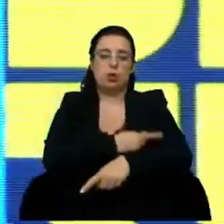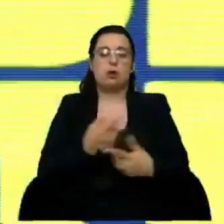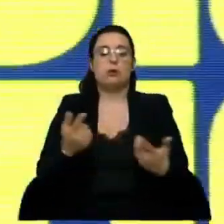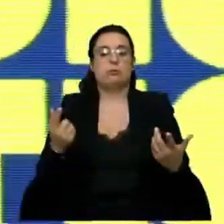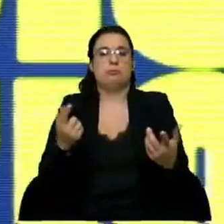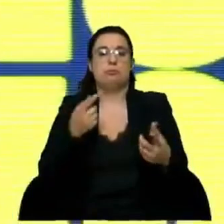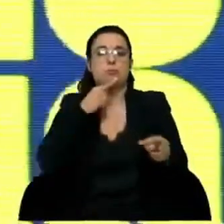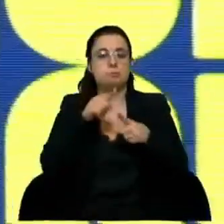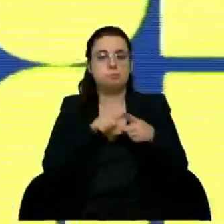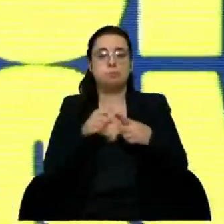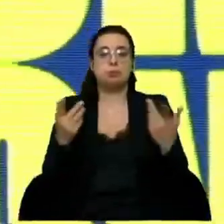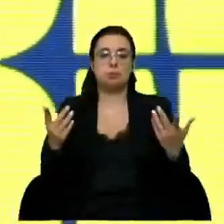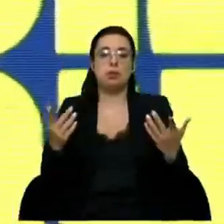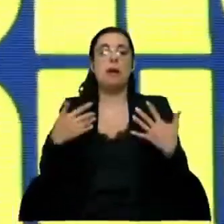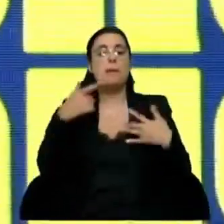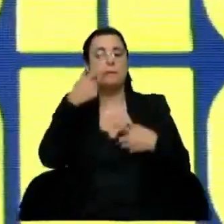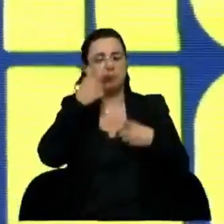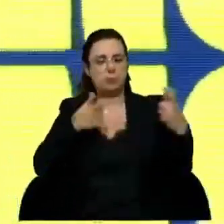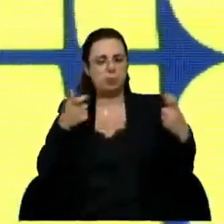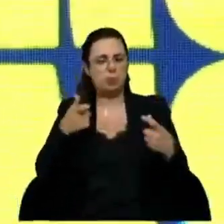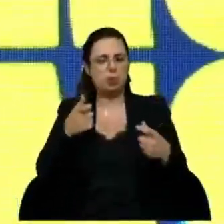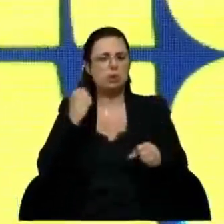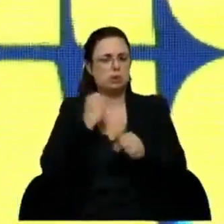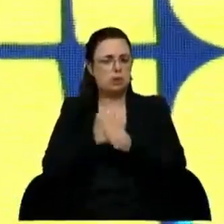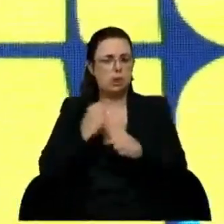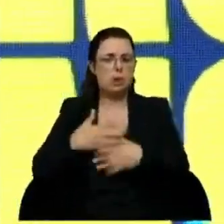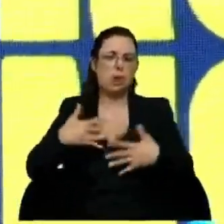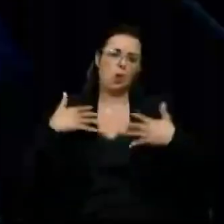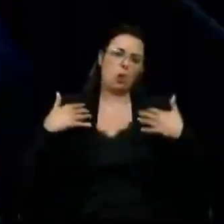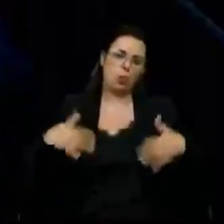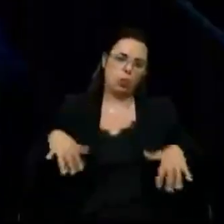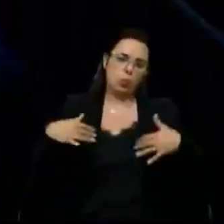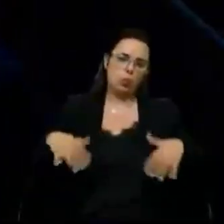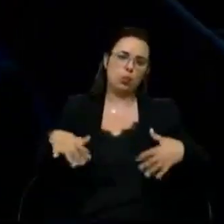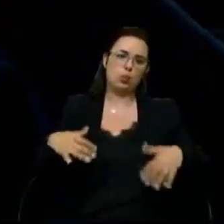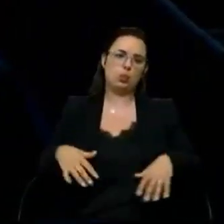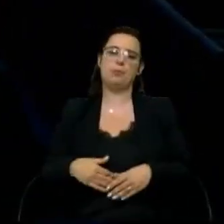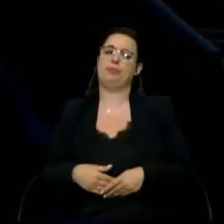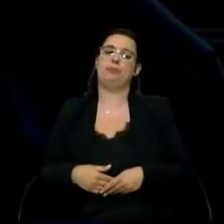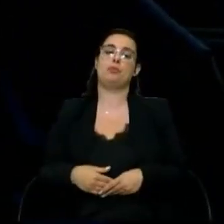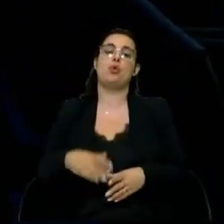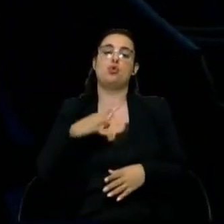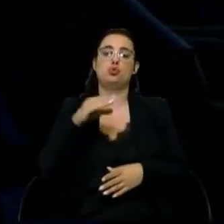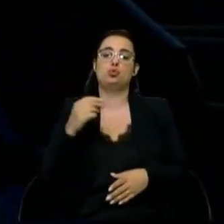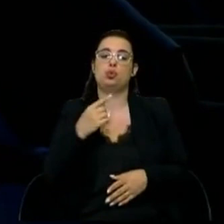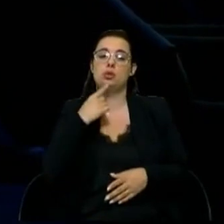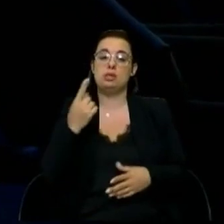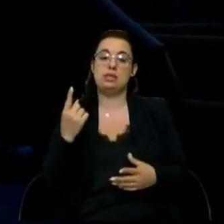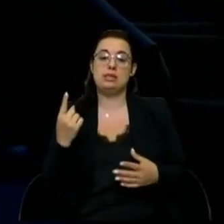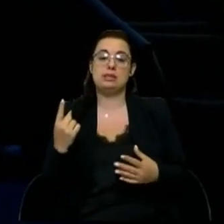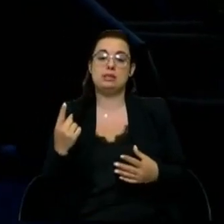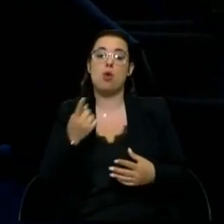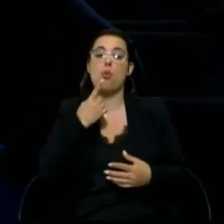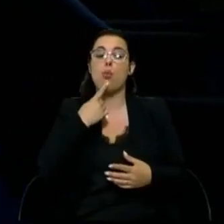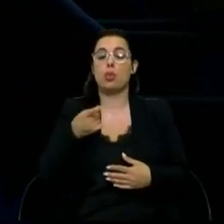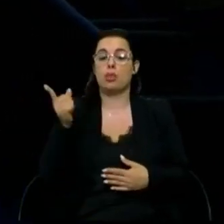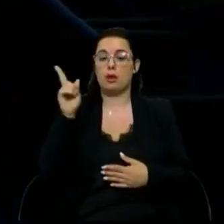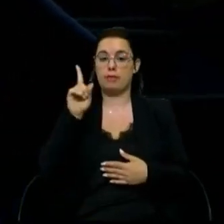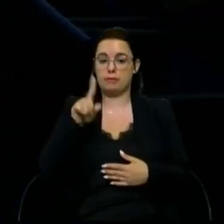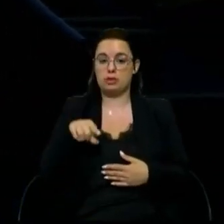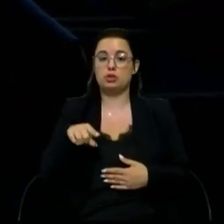logicamente, as pessoas têm aqui um papel fundamental. Aquilo que o João referiu foi, mais uma vez,